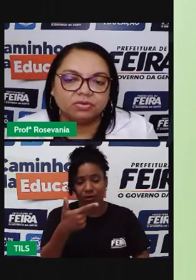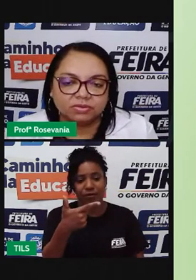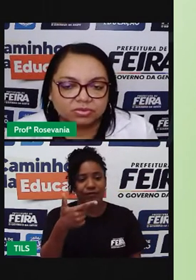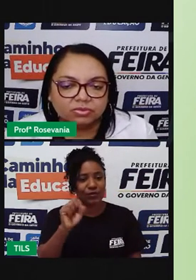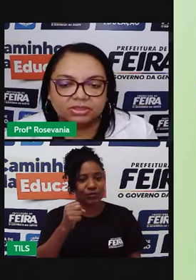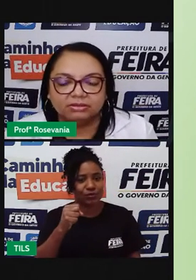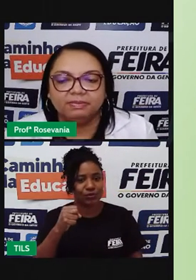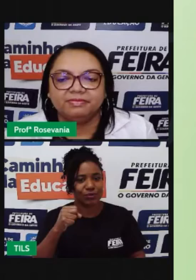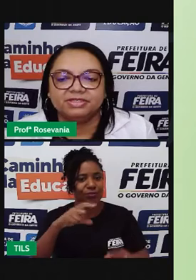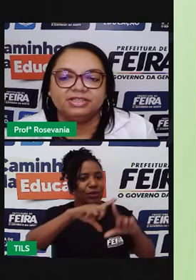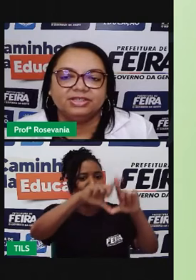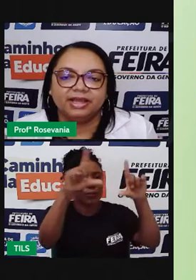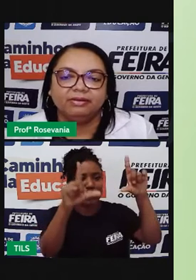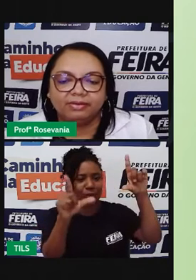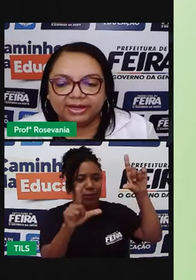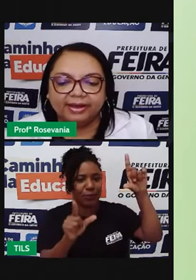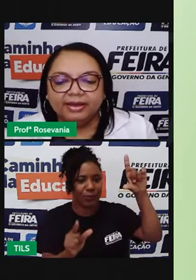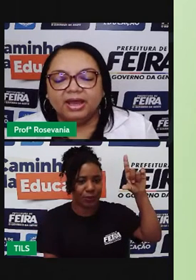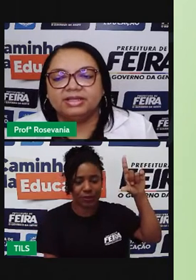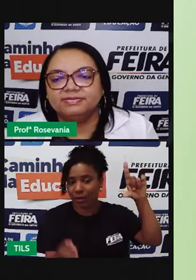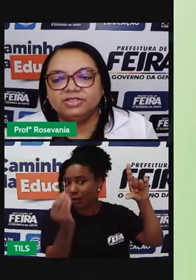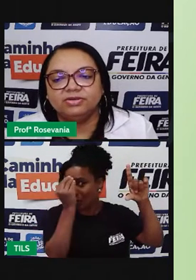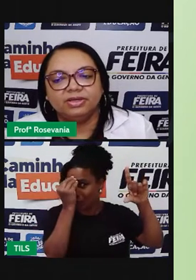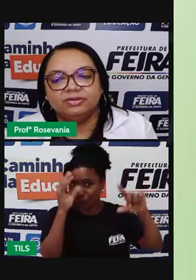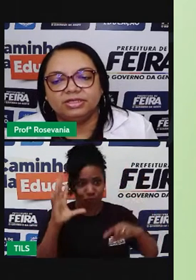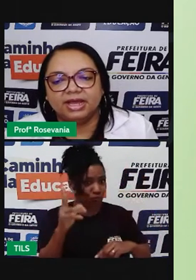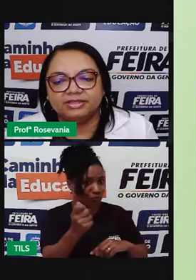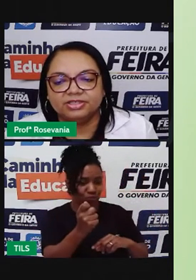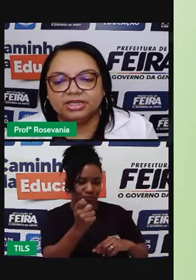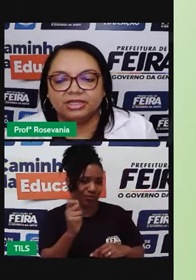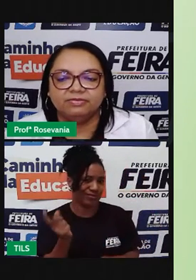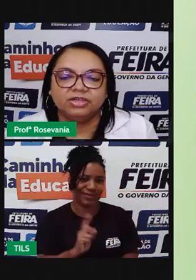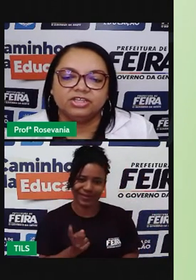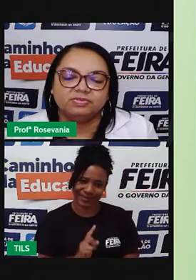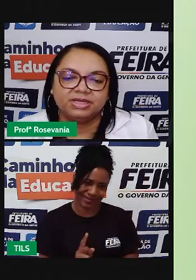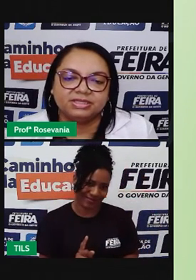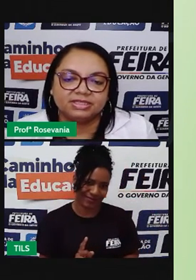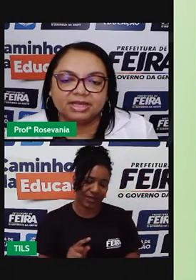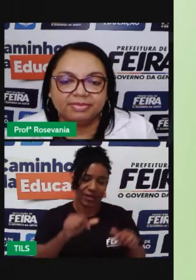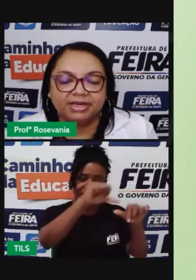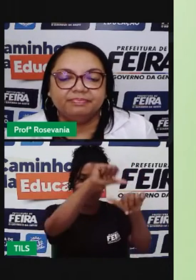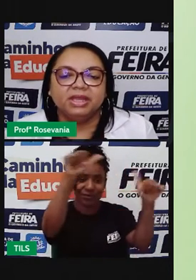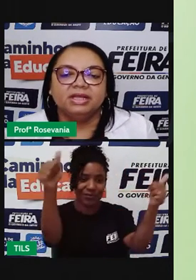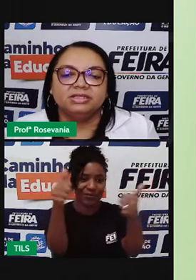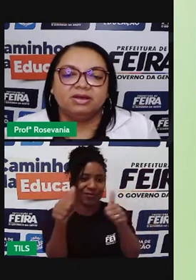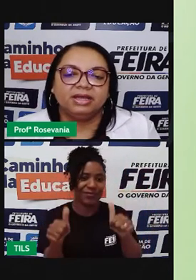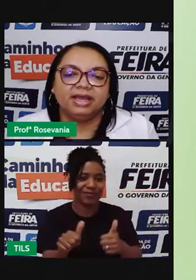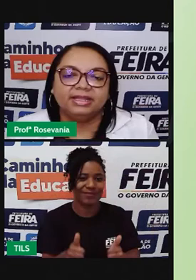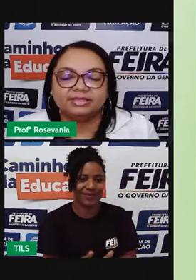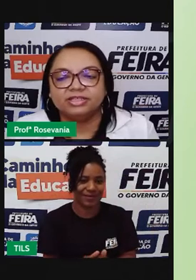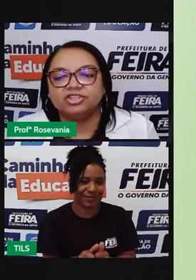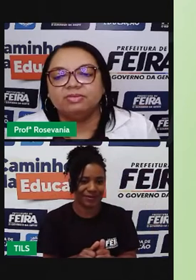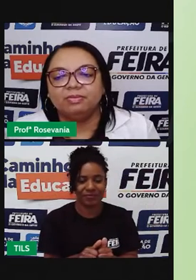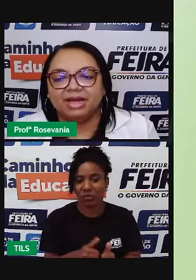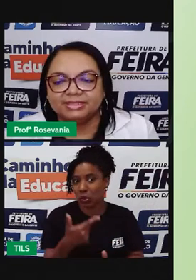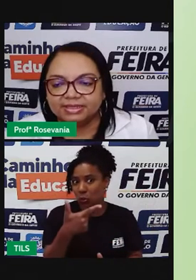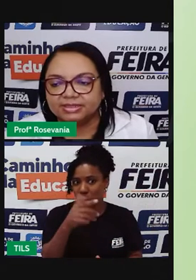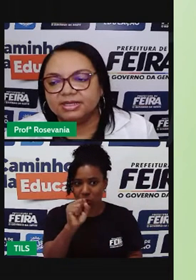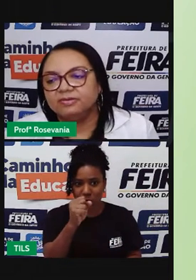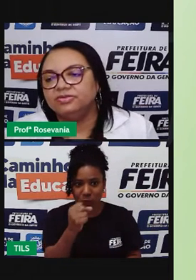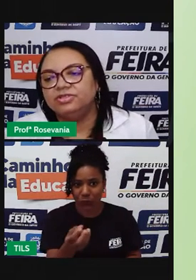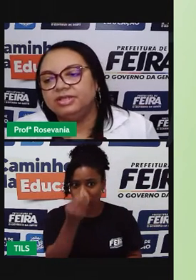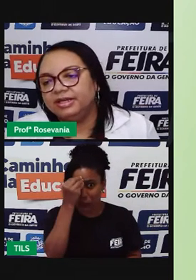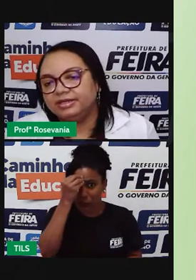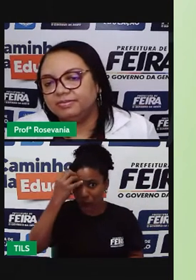mapa de consulta, não é para você decorar as 28 unidades de relevo. O a precisa saber são aquelas que chamam mais